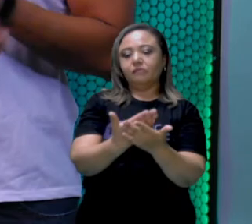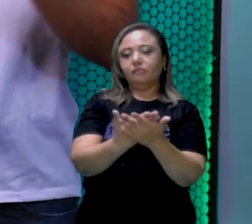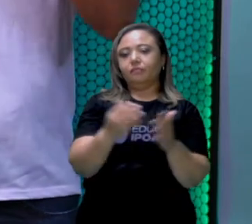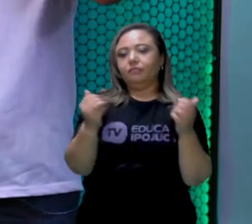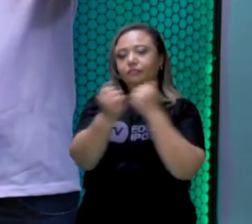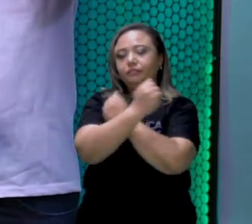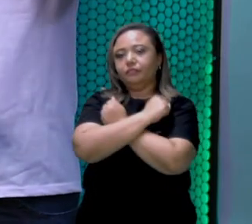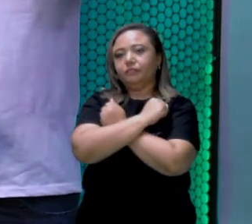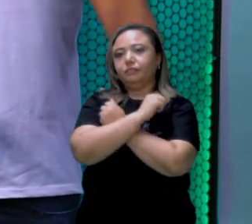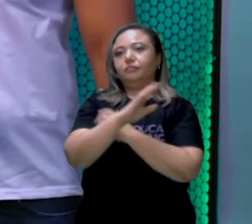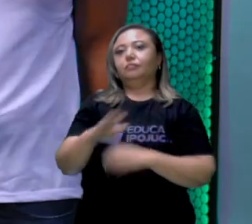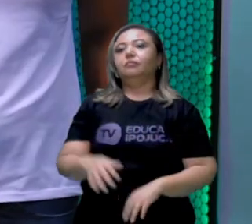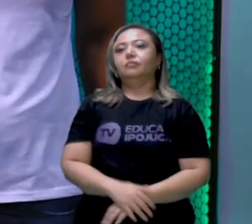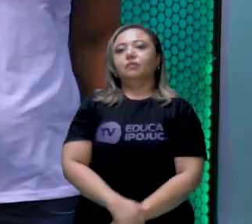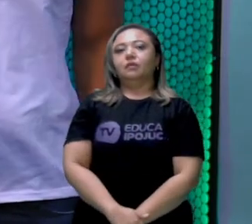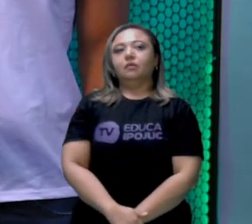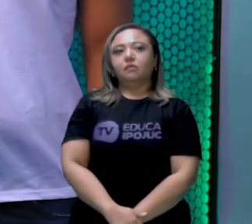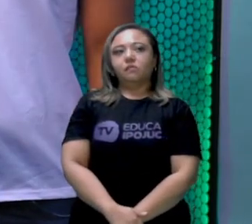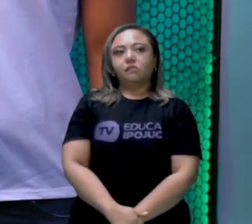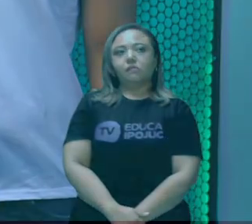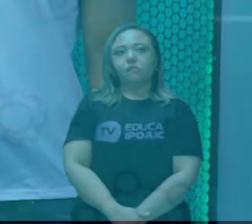grande abraço e até mais!